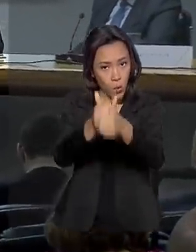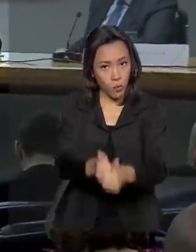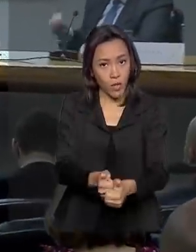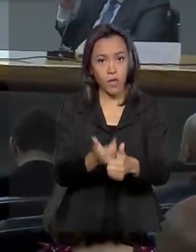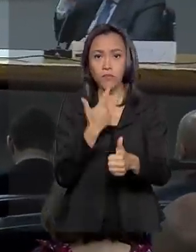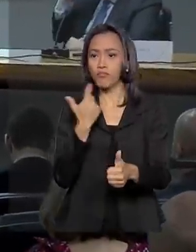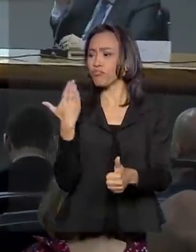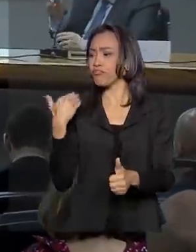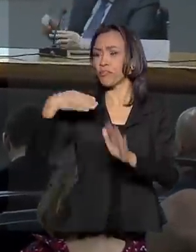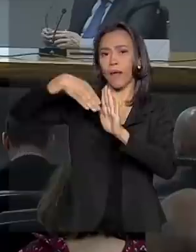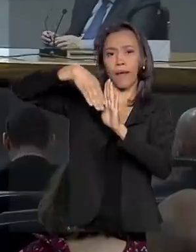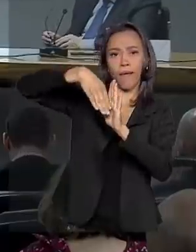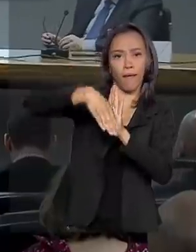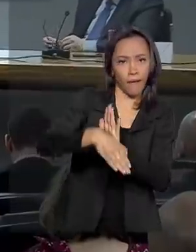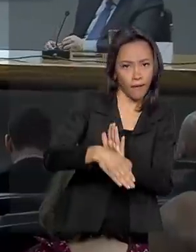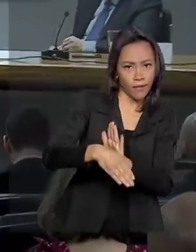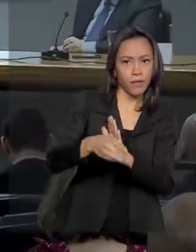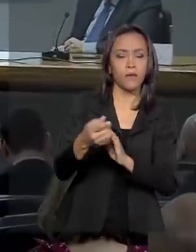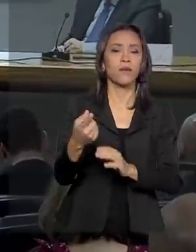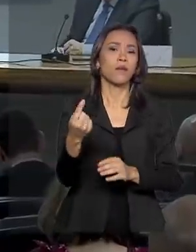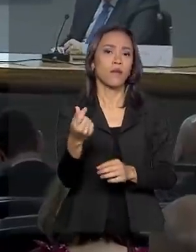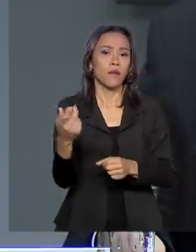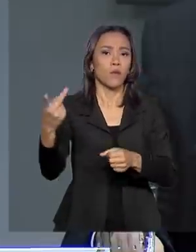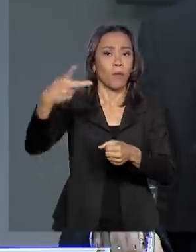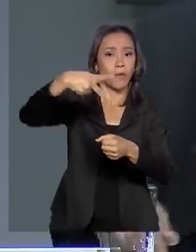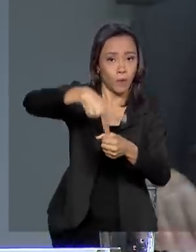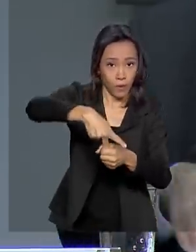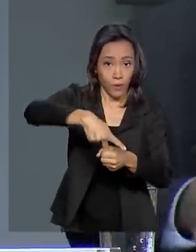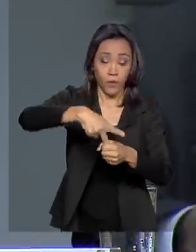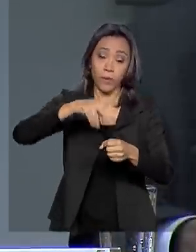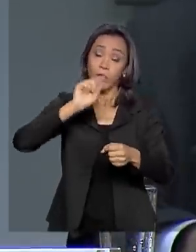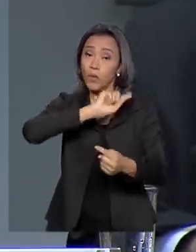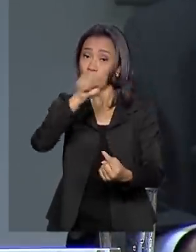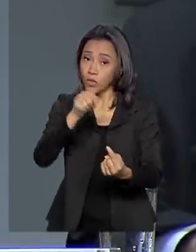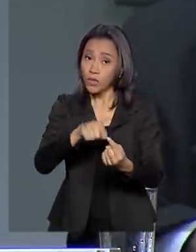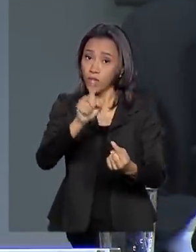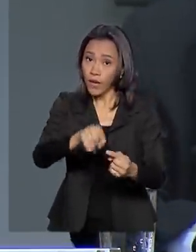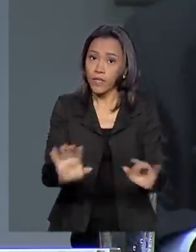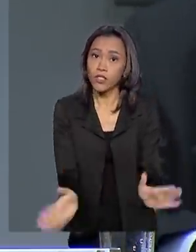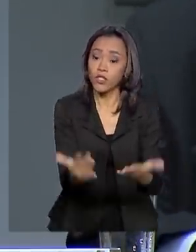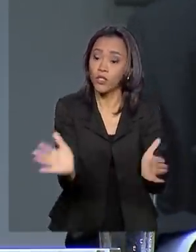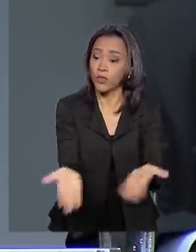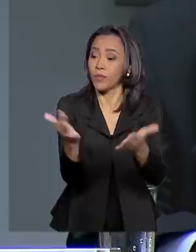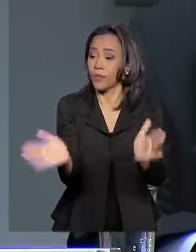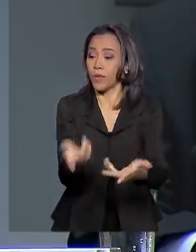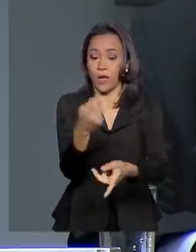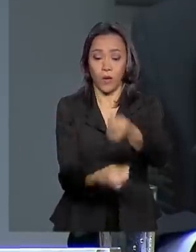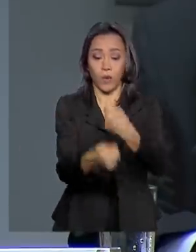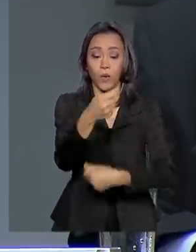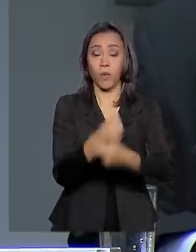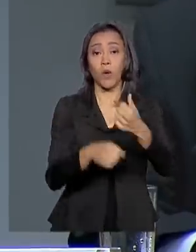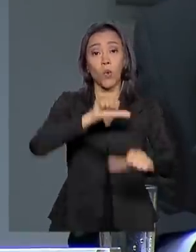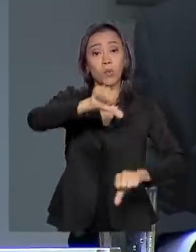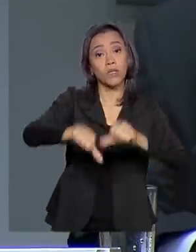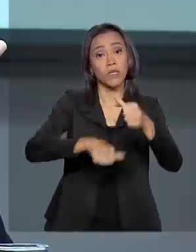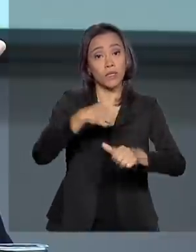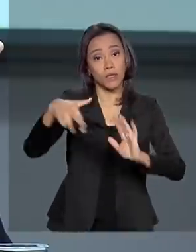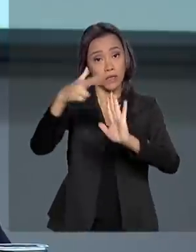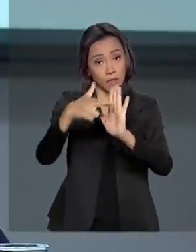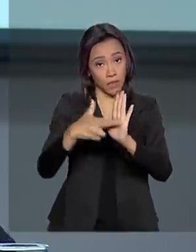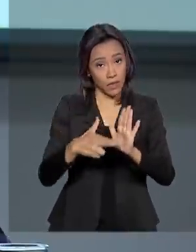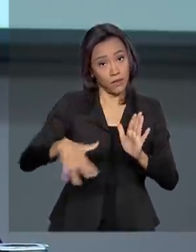petróleo e reafirma que a melhor resposta ao novo cenário é estimular a economia com a aprovação de reformas fiscais e estruturais.